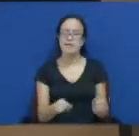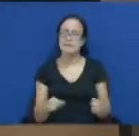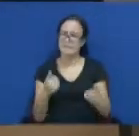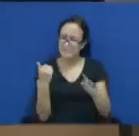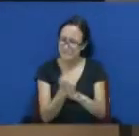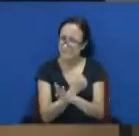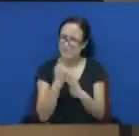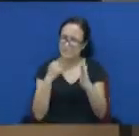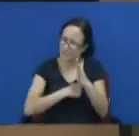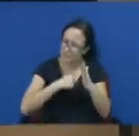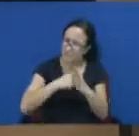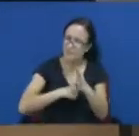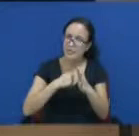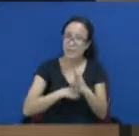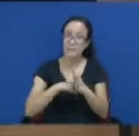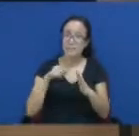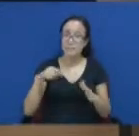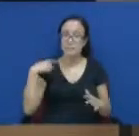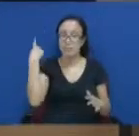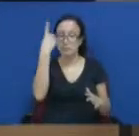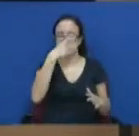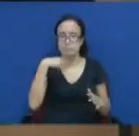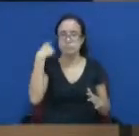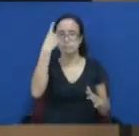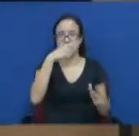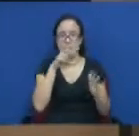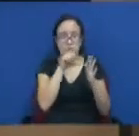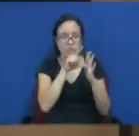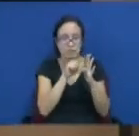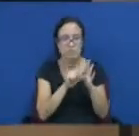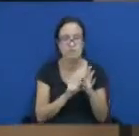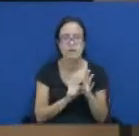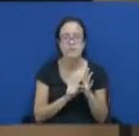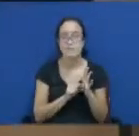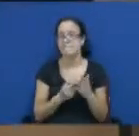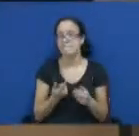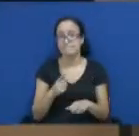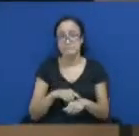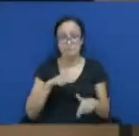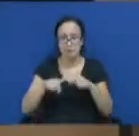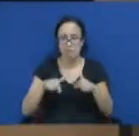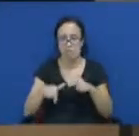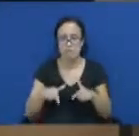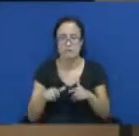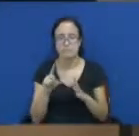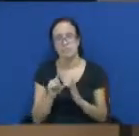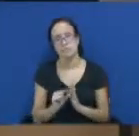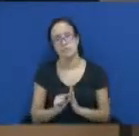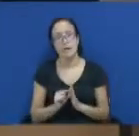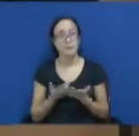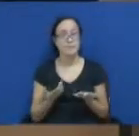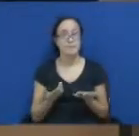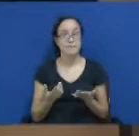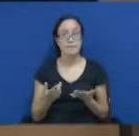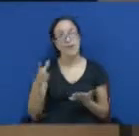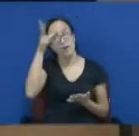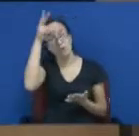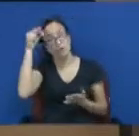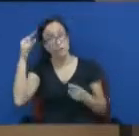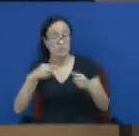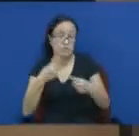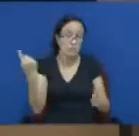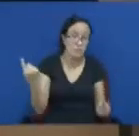redução de jornada. Então, se o governo vai dizer que ele não é mais favorável à redução de jornada e assinou um acordo coletivo e criou uma